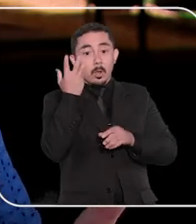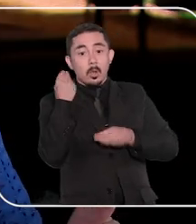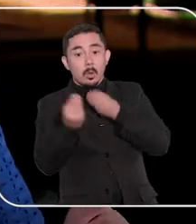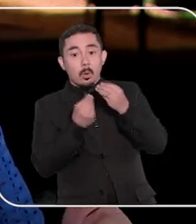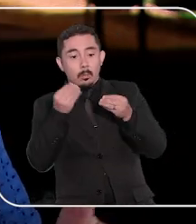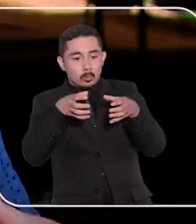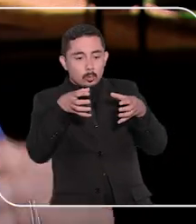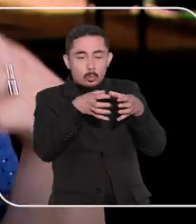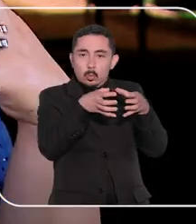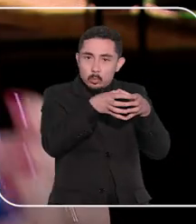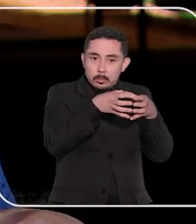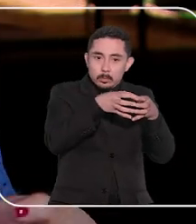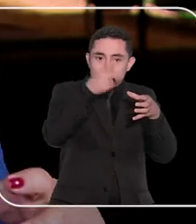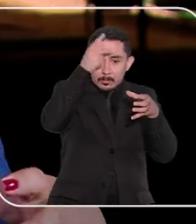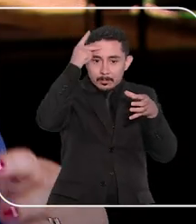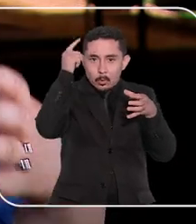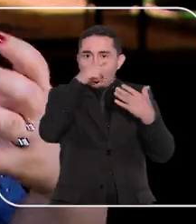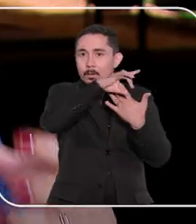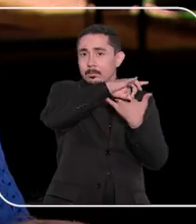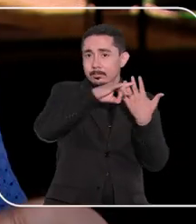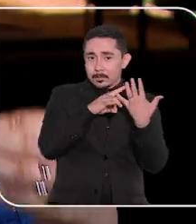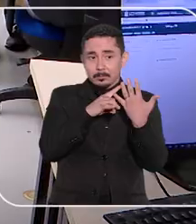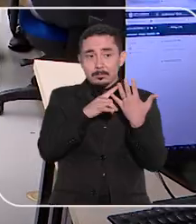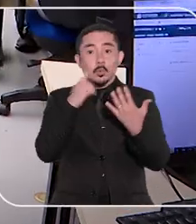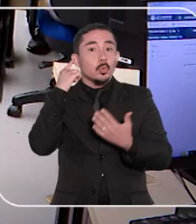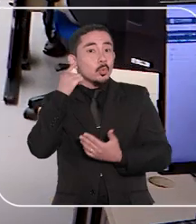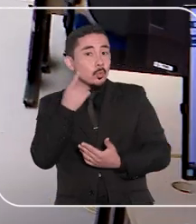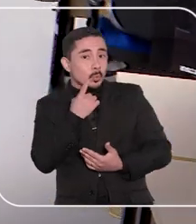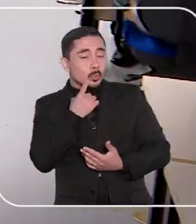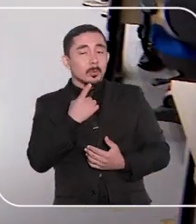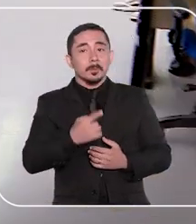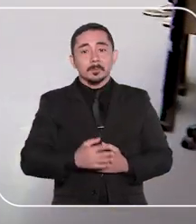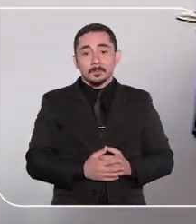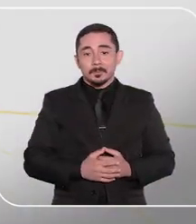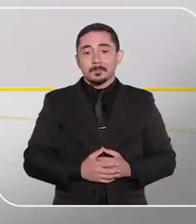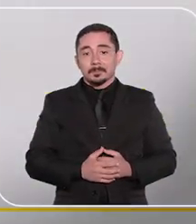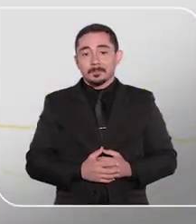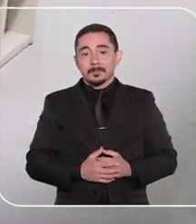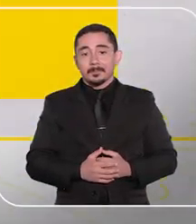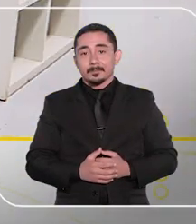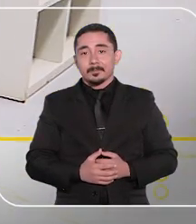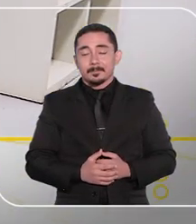acontecer de fato com um grupo de pessoas com deficiência auditiva.